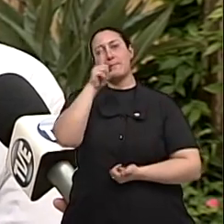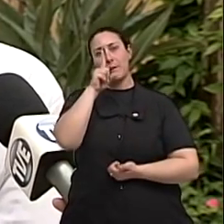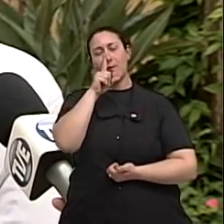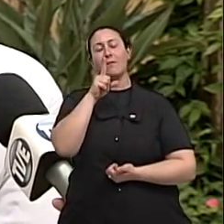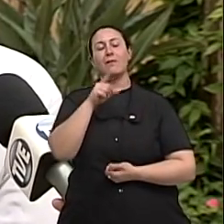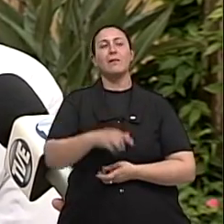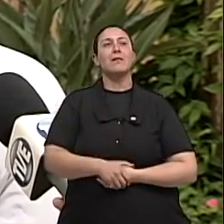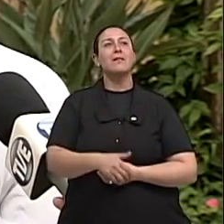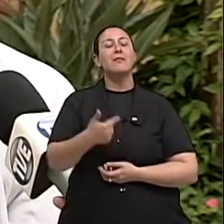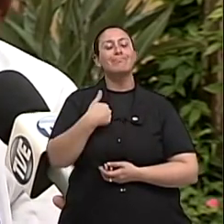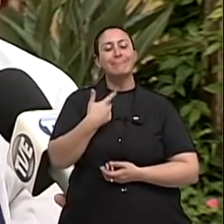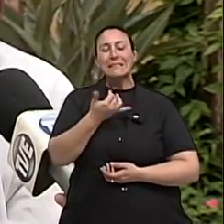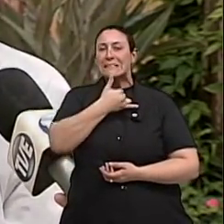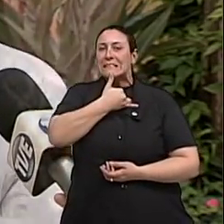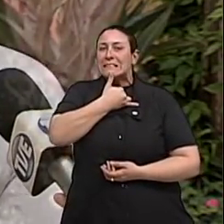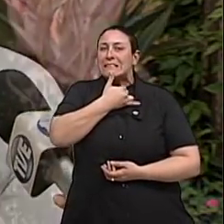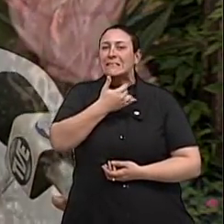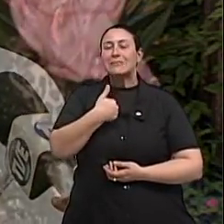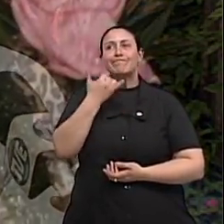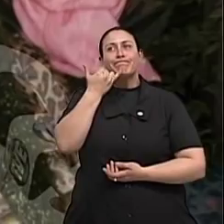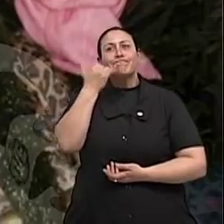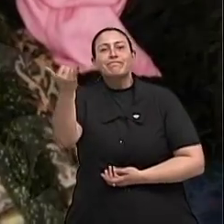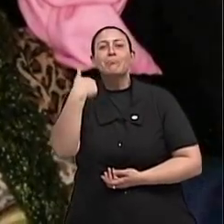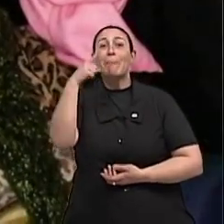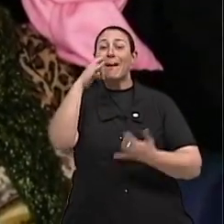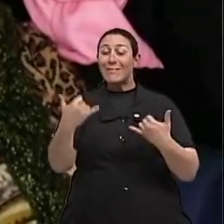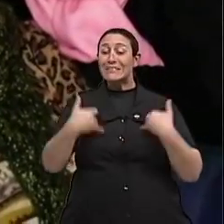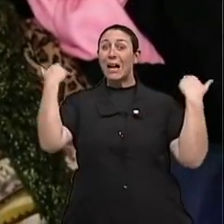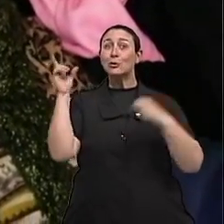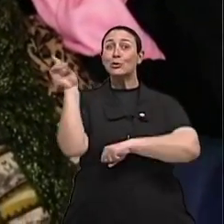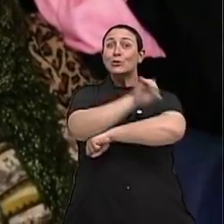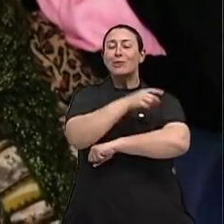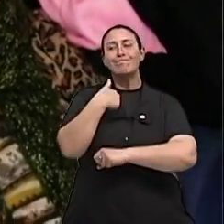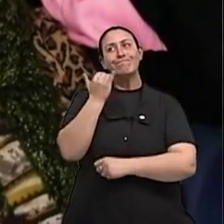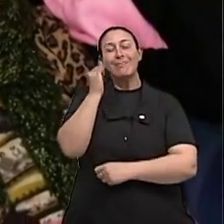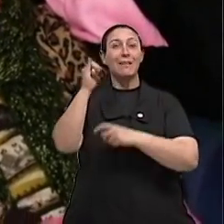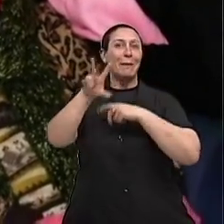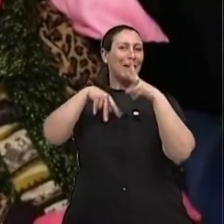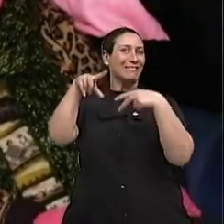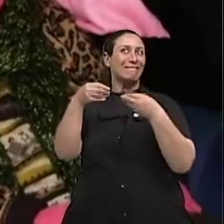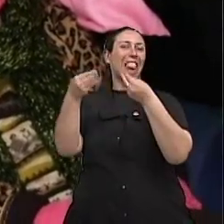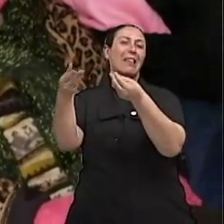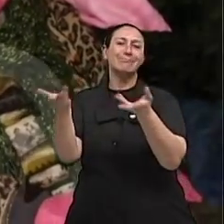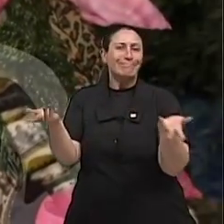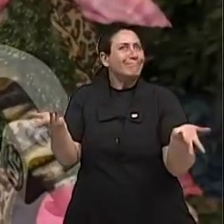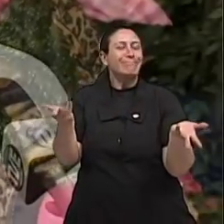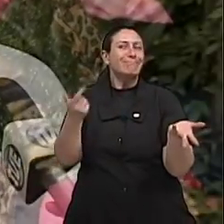que telefonar e contar para a minha mãe. Não foi um presente muito